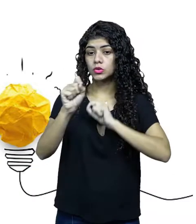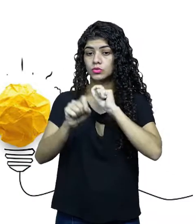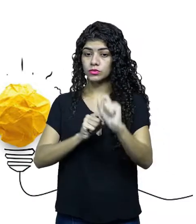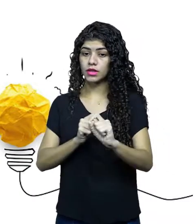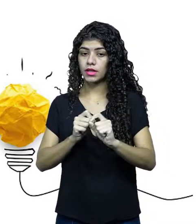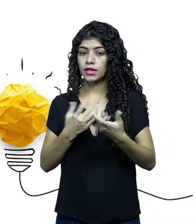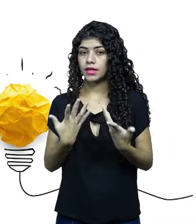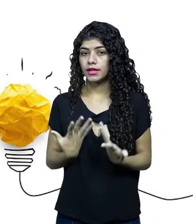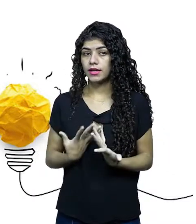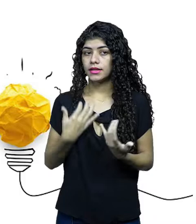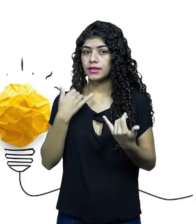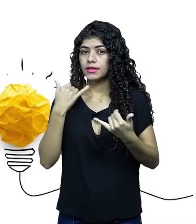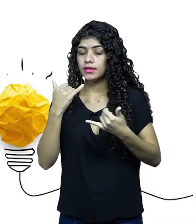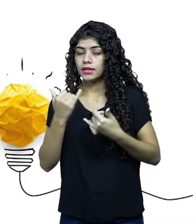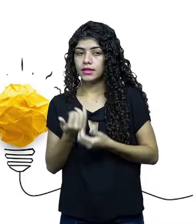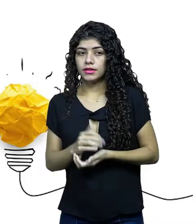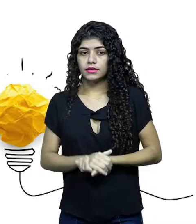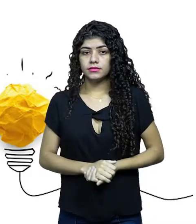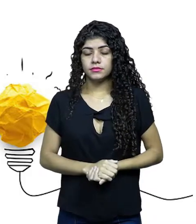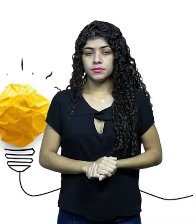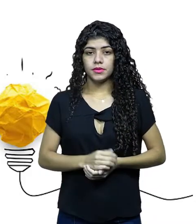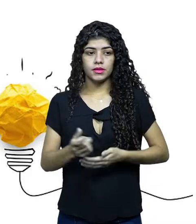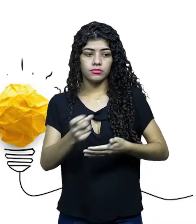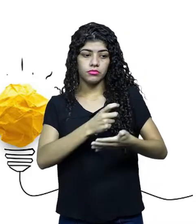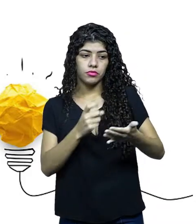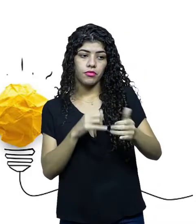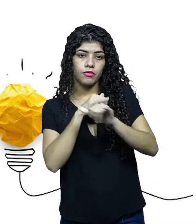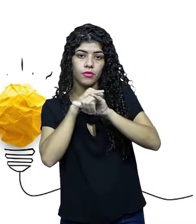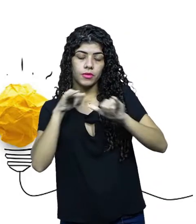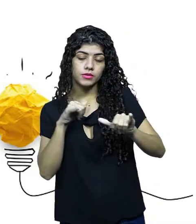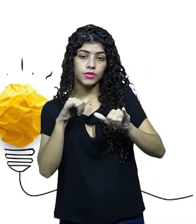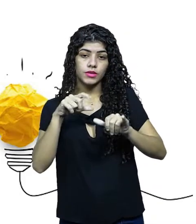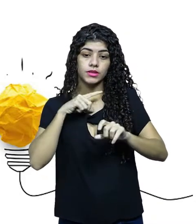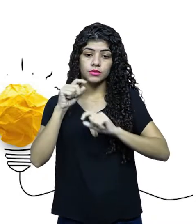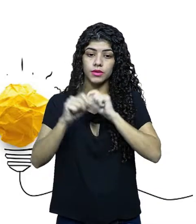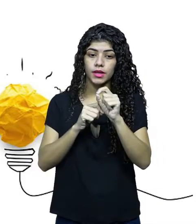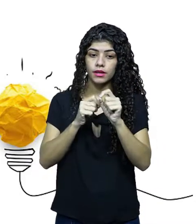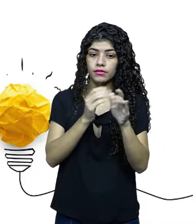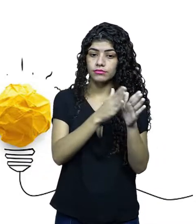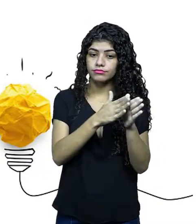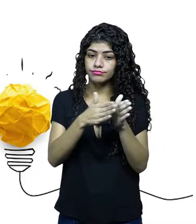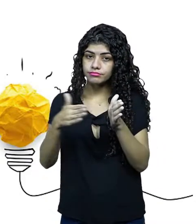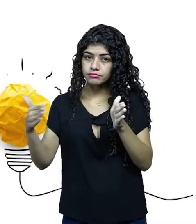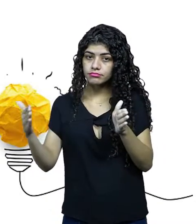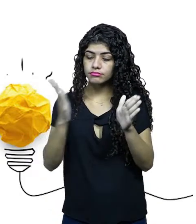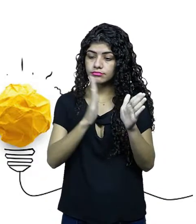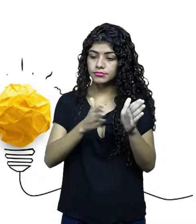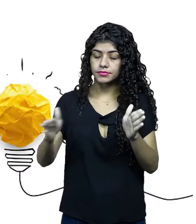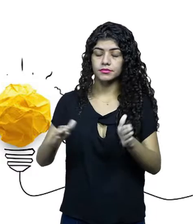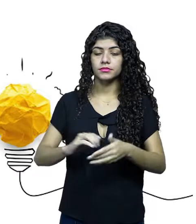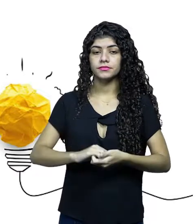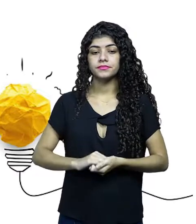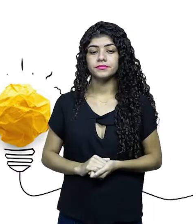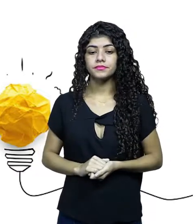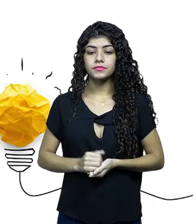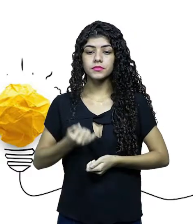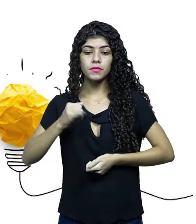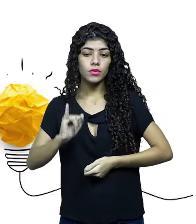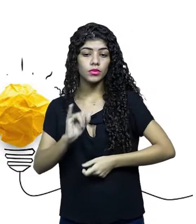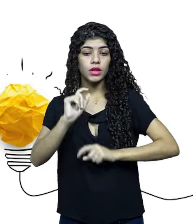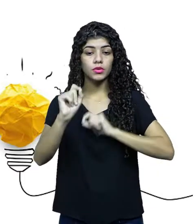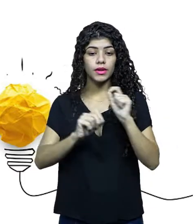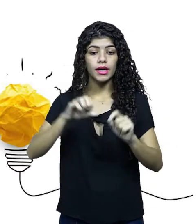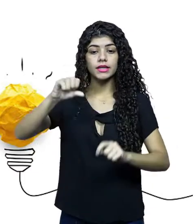ficcional ou documental? Será uma obra seriada ou não seriada? Se não